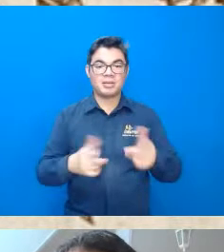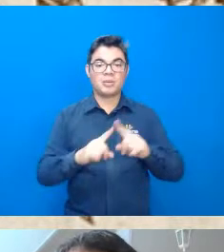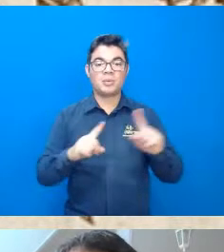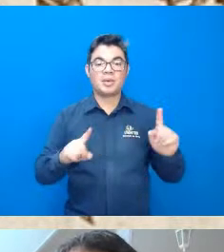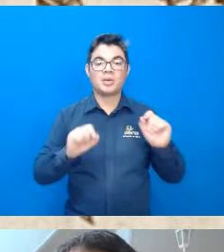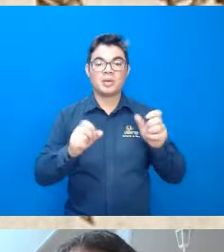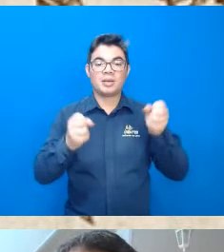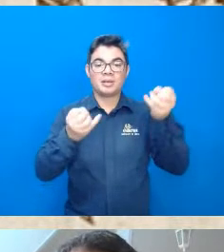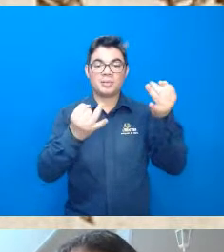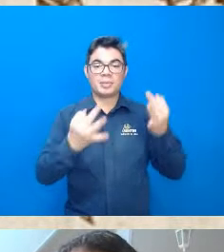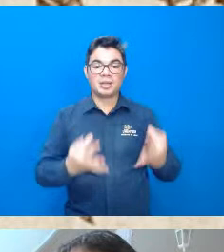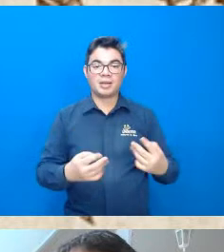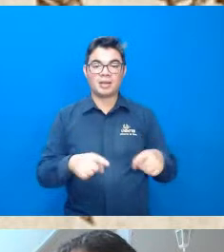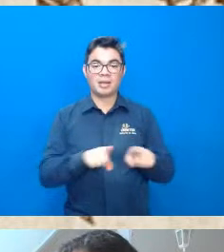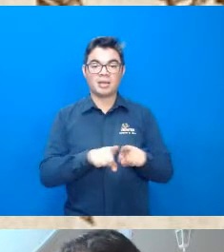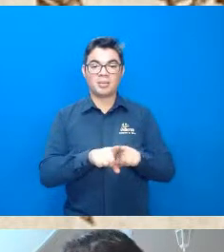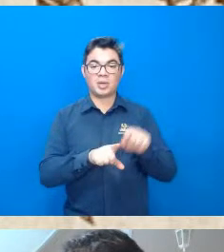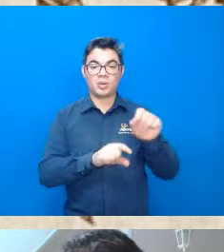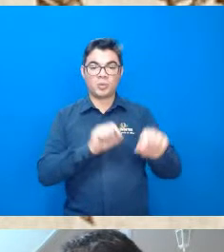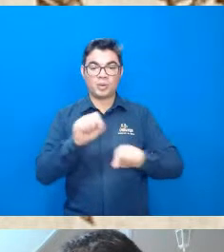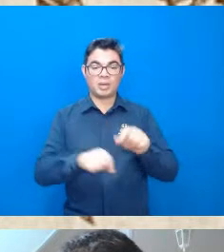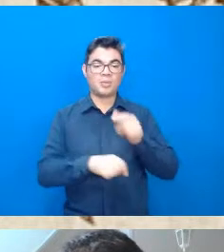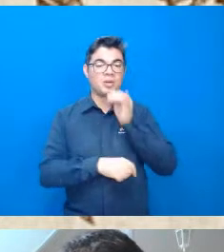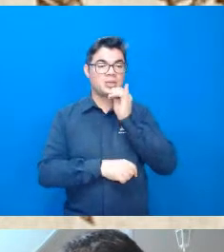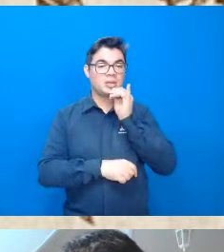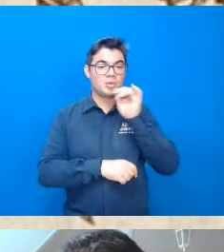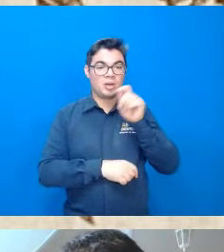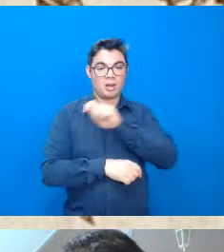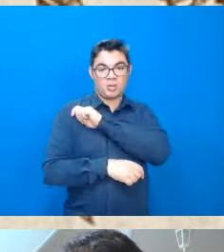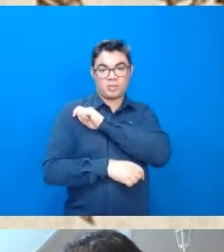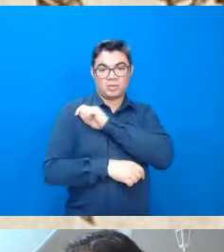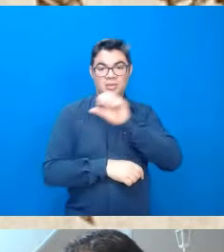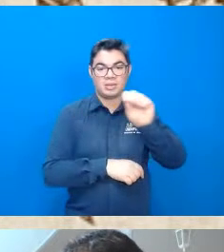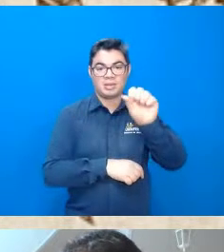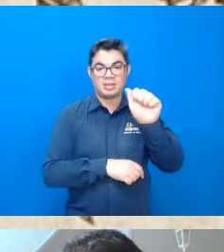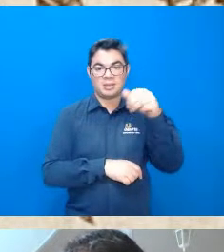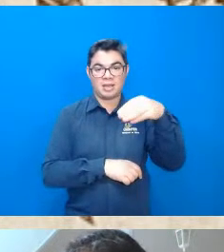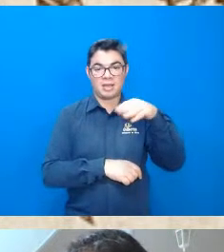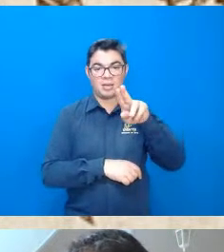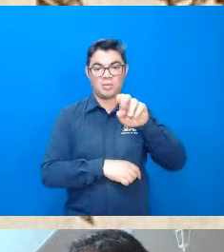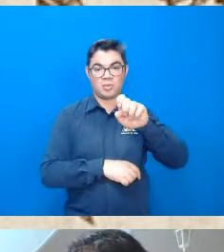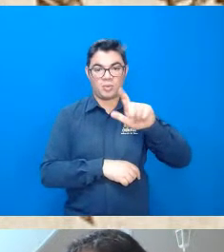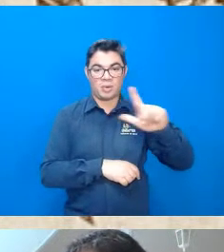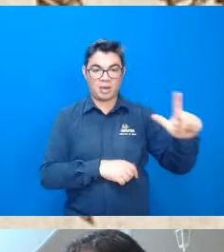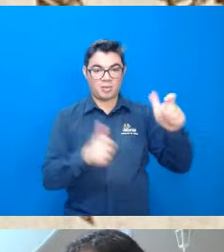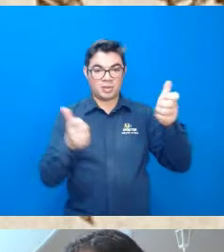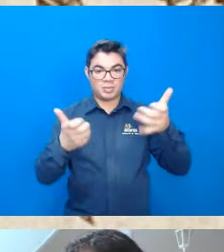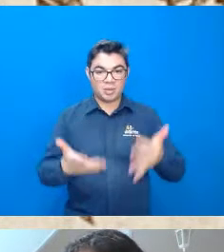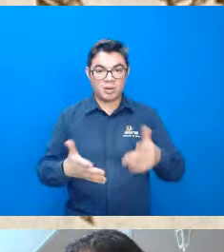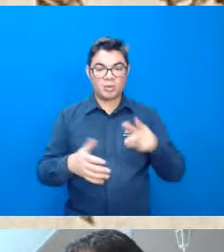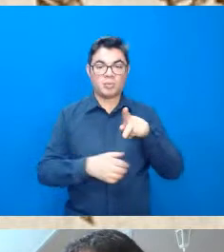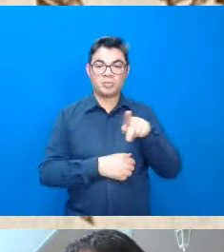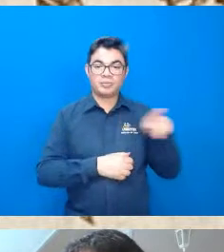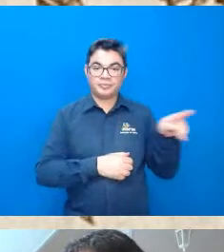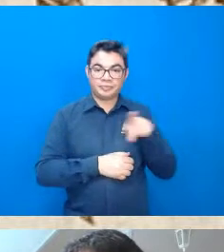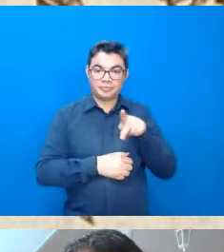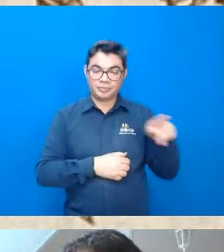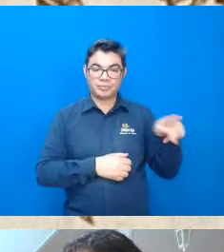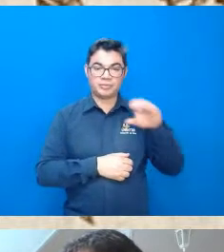colocando ali Samuel por exemplo falando que a fala do professor Claudinei